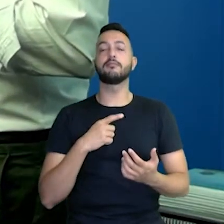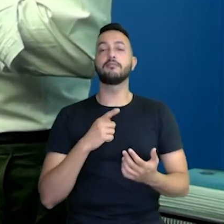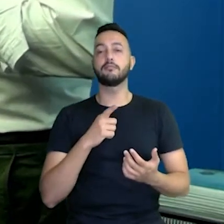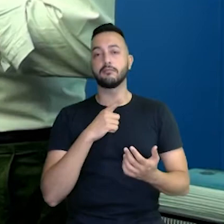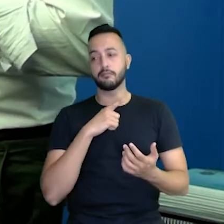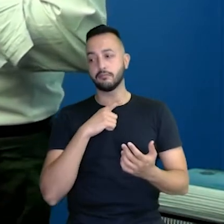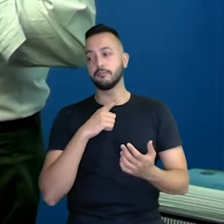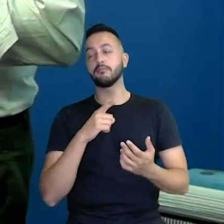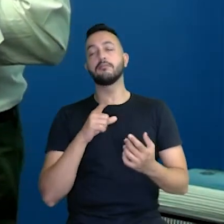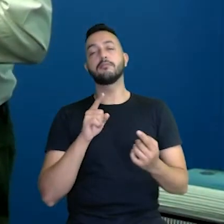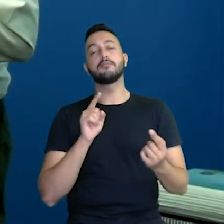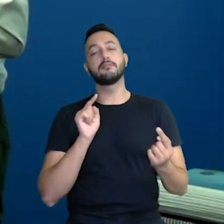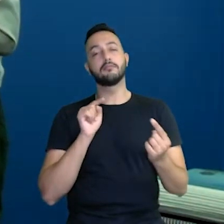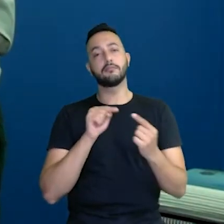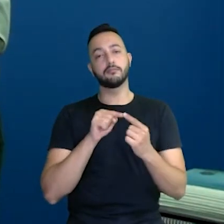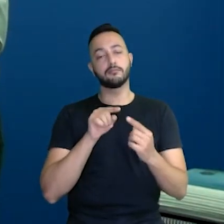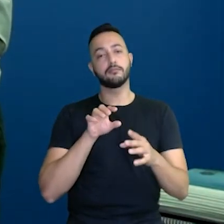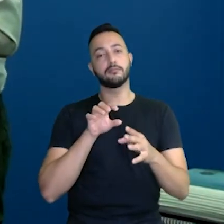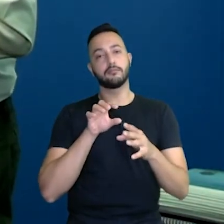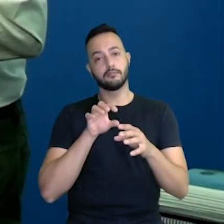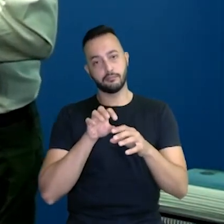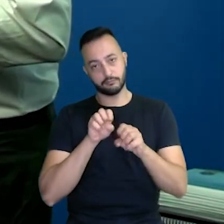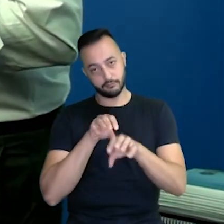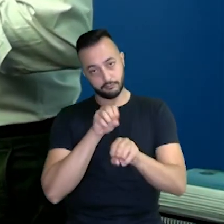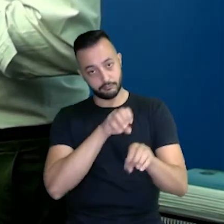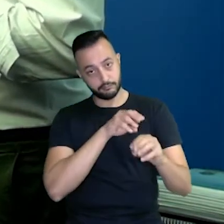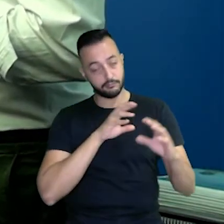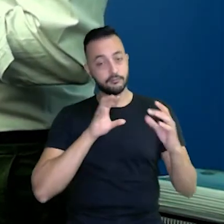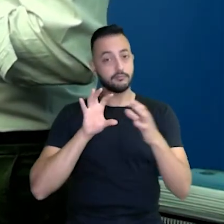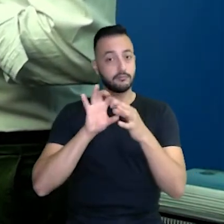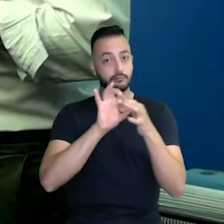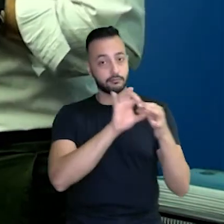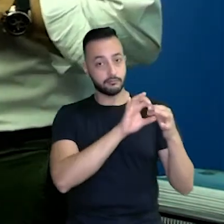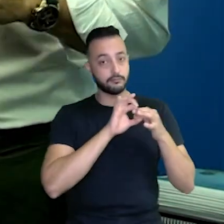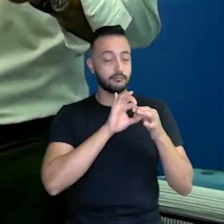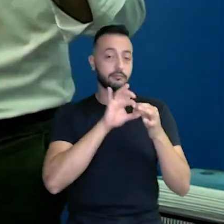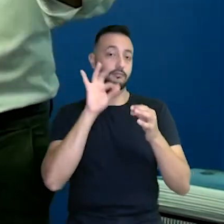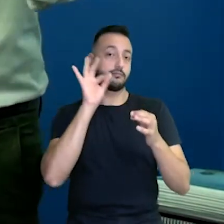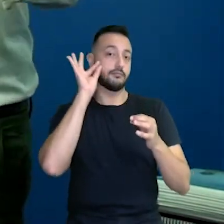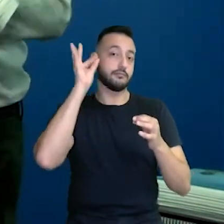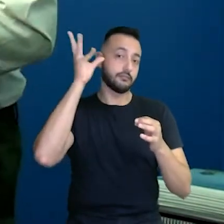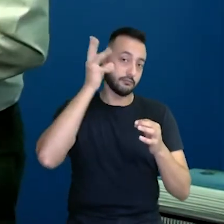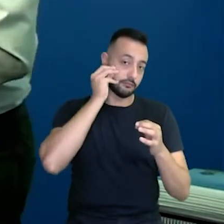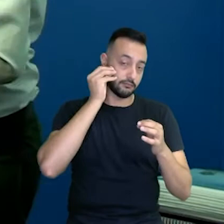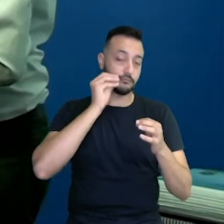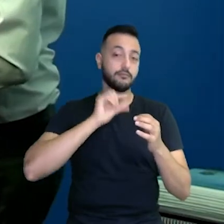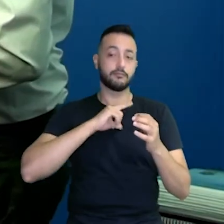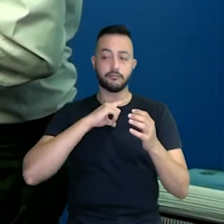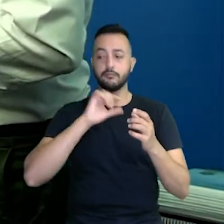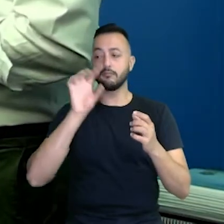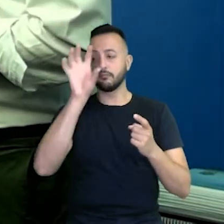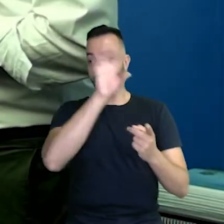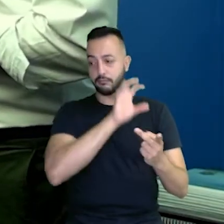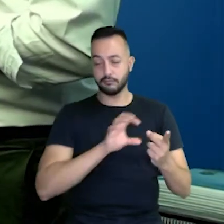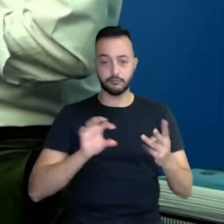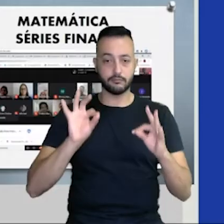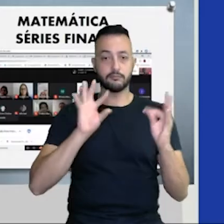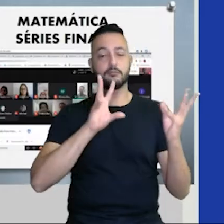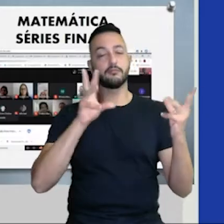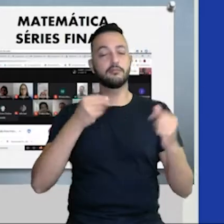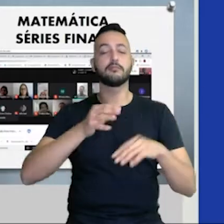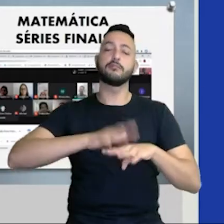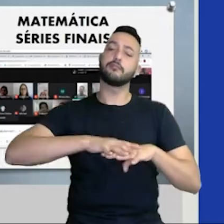formação conectada, formações conectando saberes, observe que todas as áreas estão contempladas,